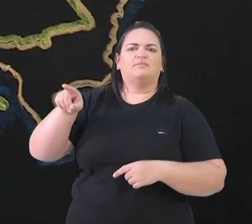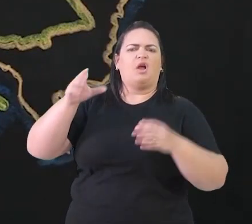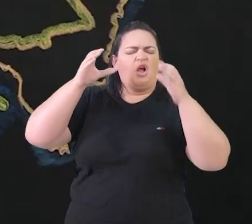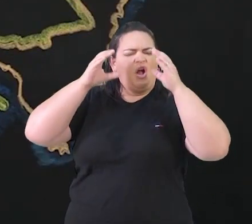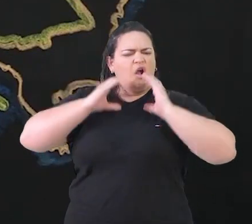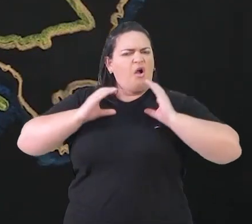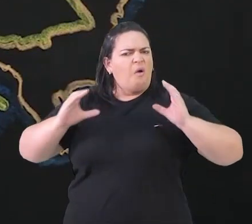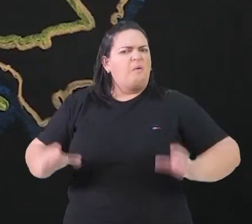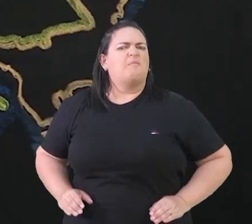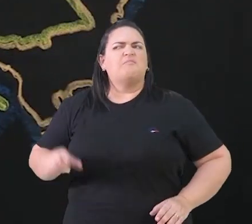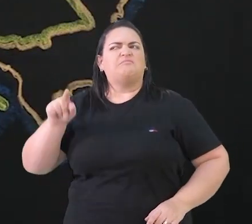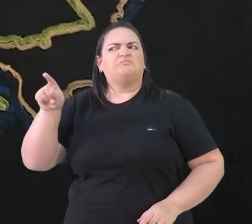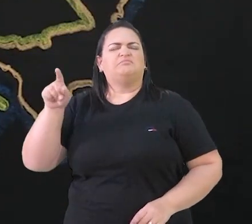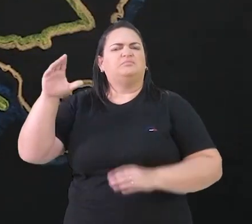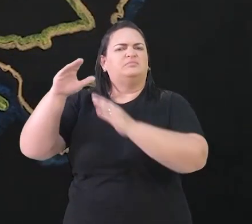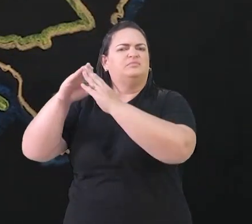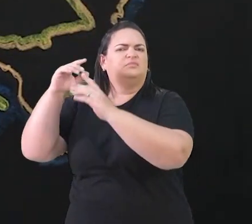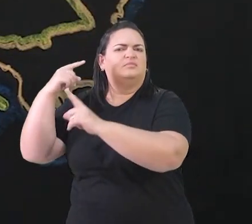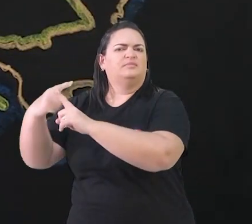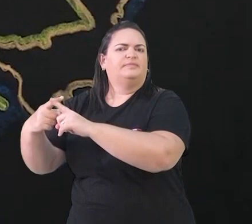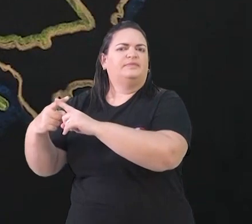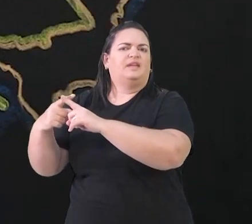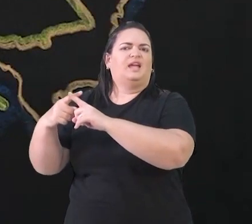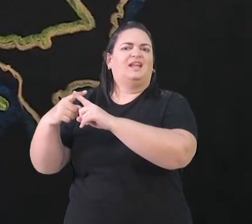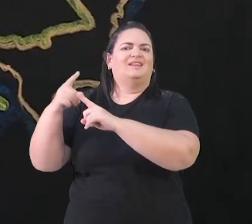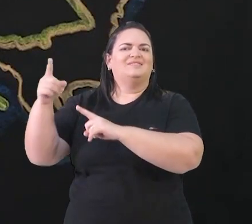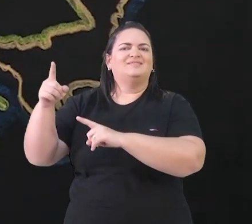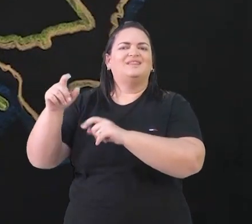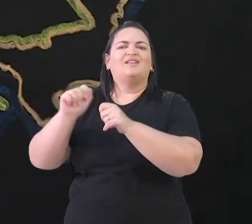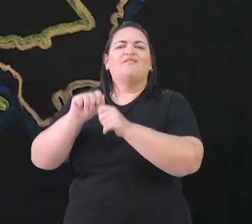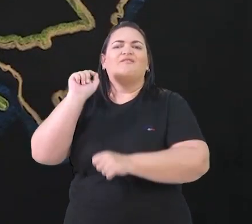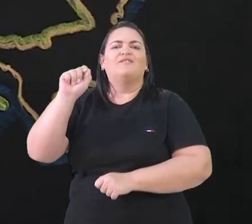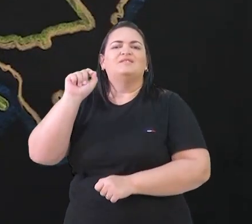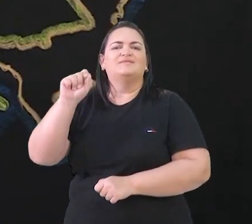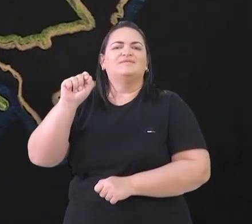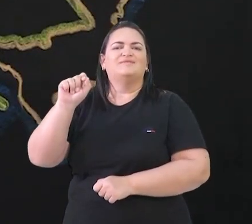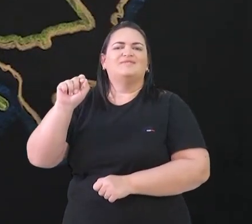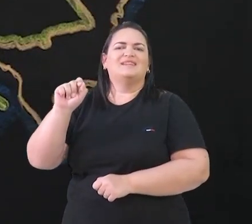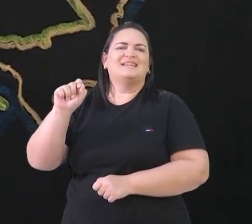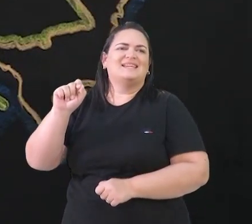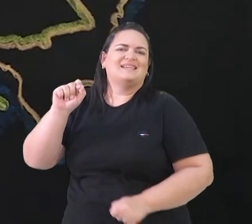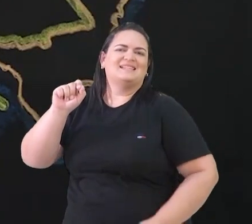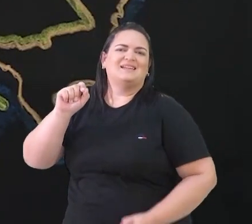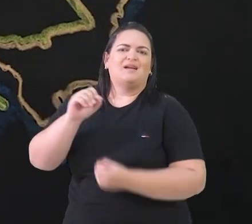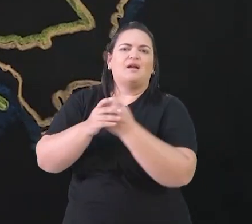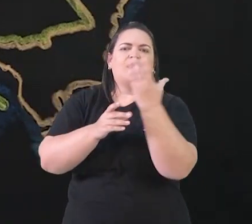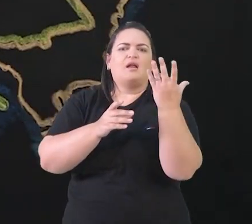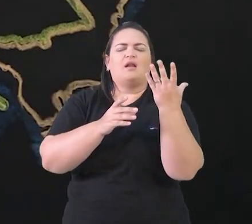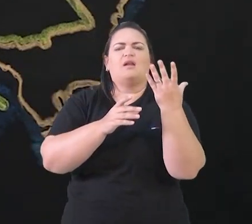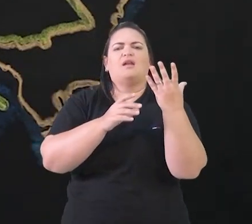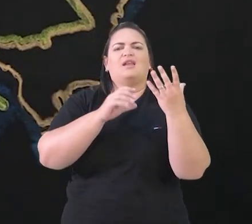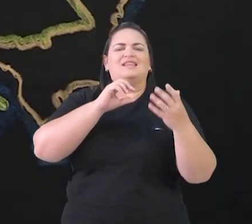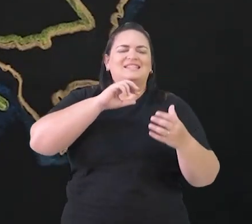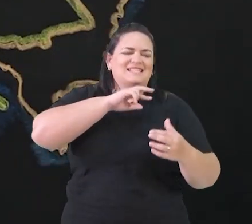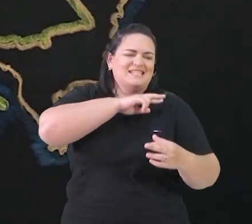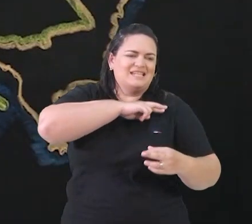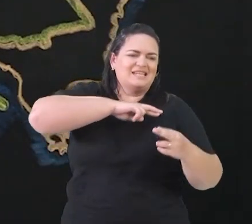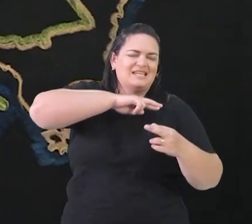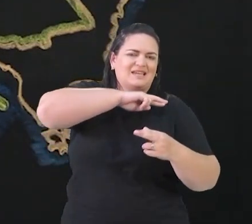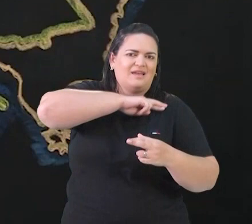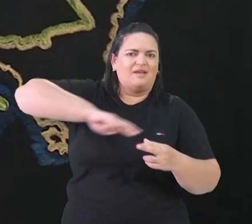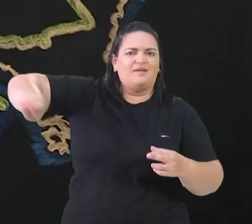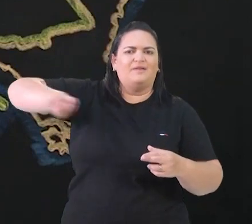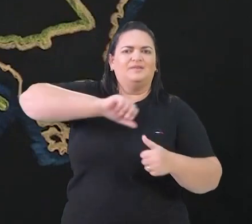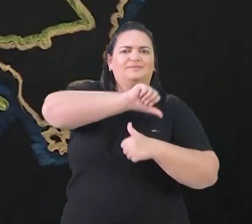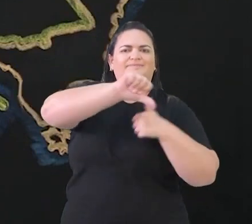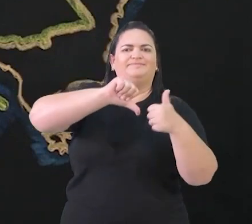importante para gerar as tentativas, e depois que deram certo, de reformas religiosas, que